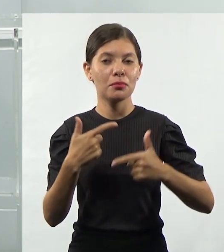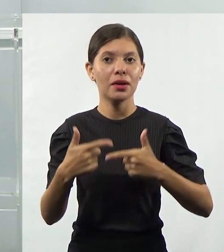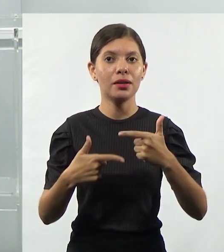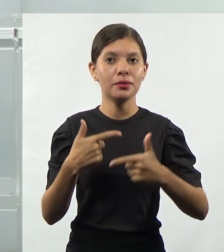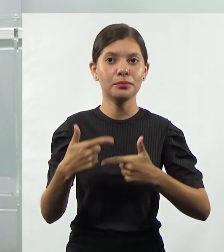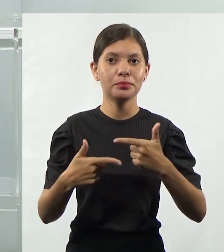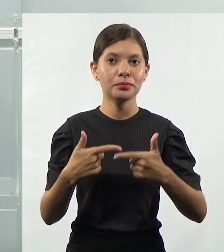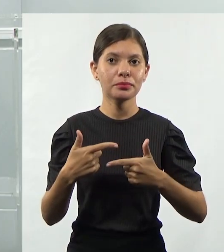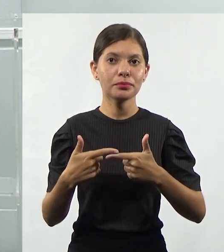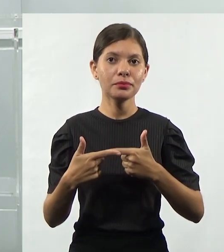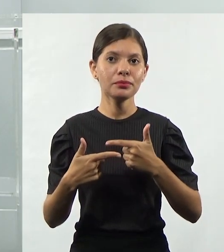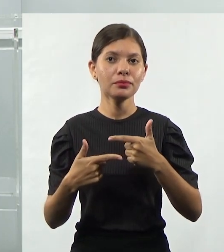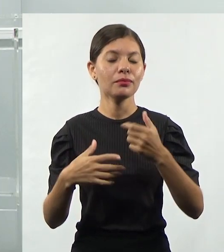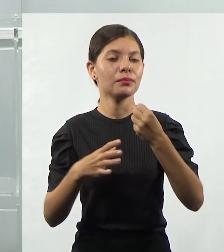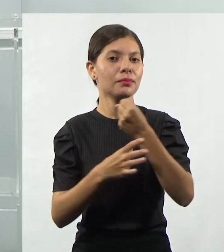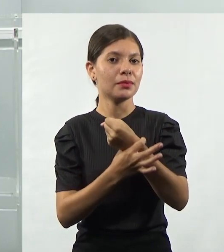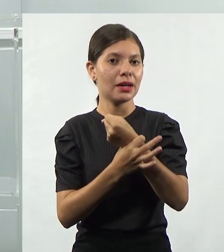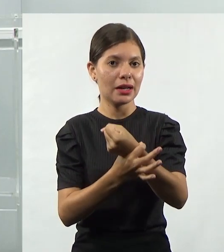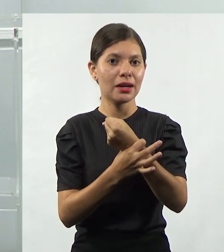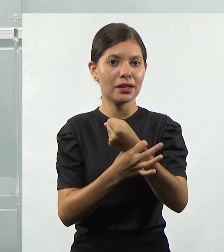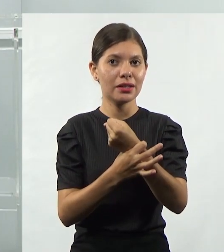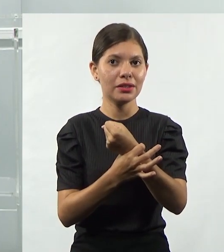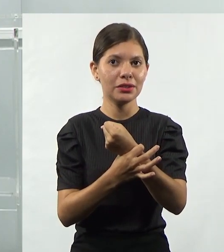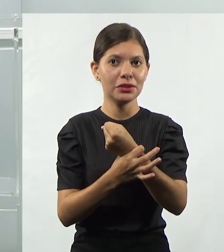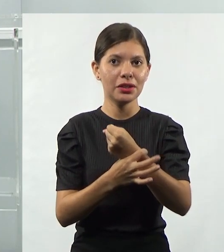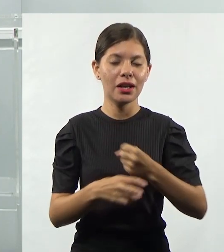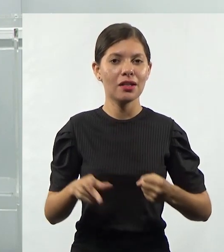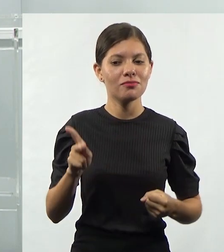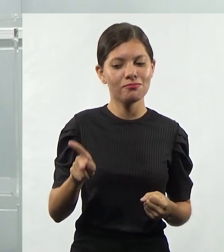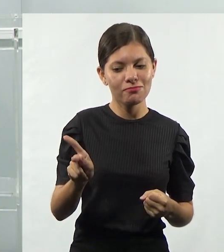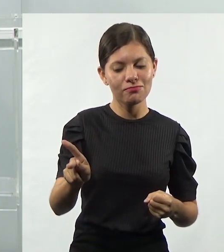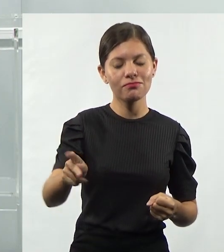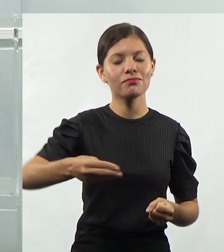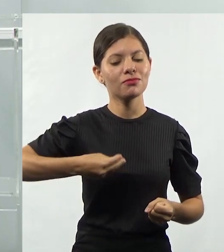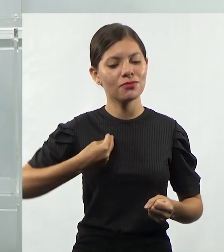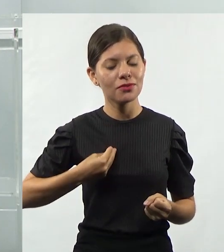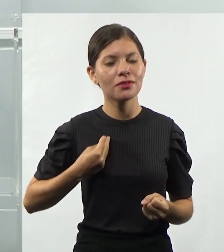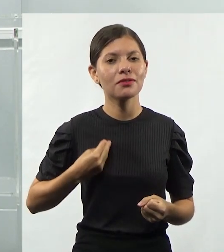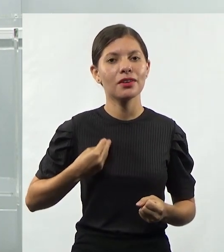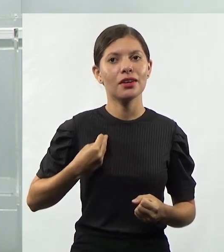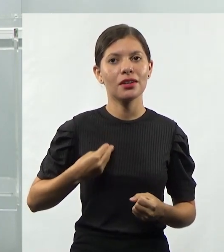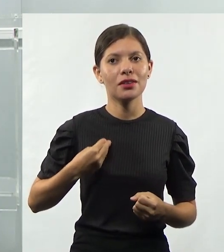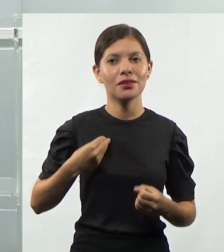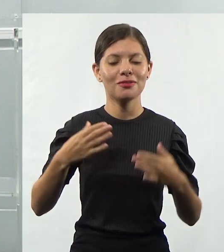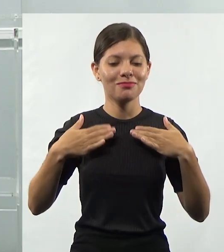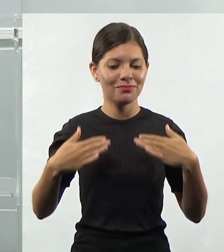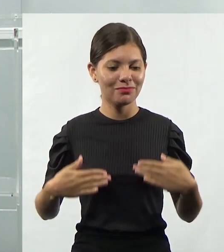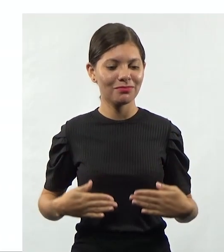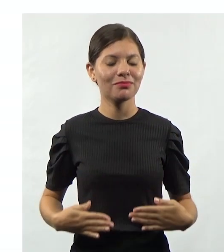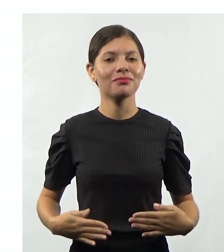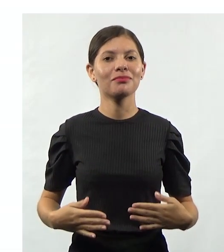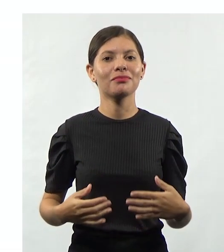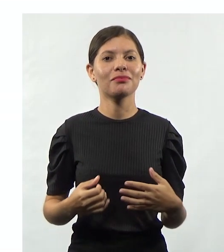para que possa garantir, permanecendo, existindo, vivendo, né?